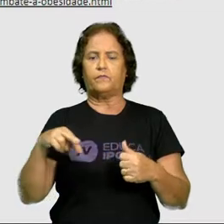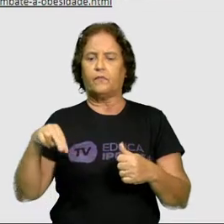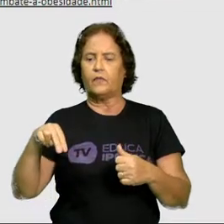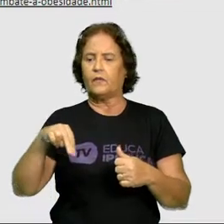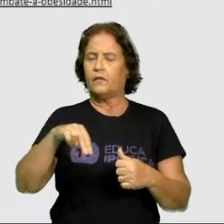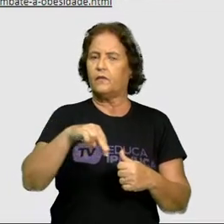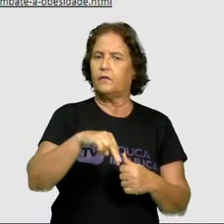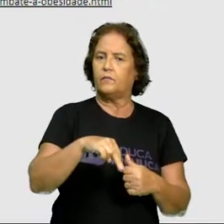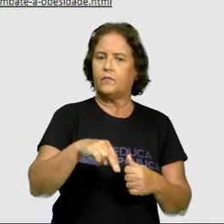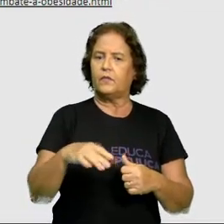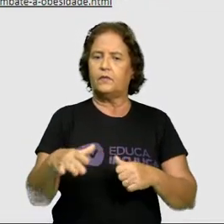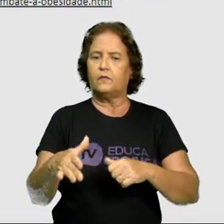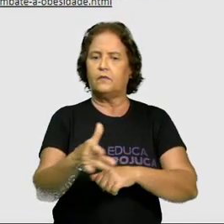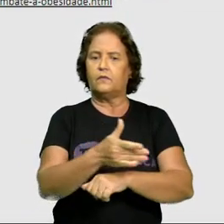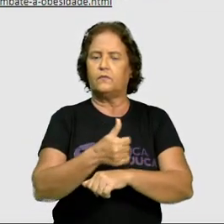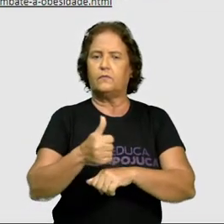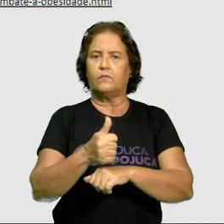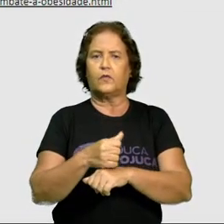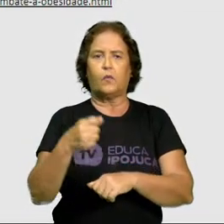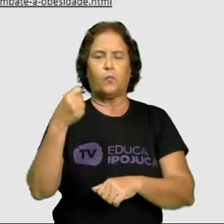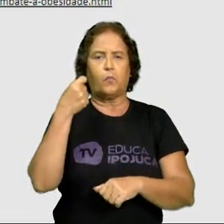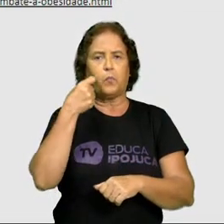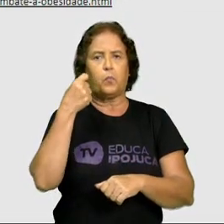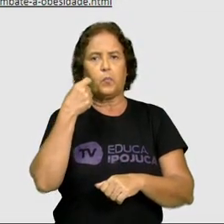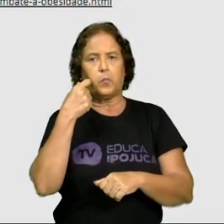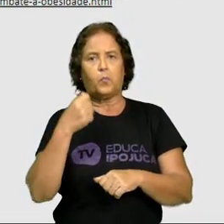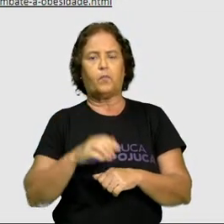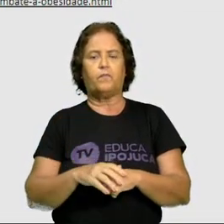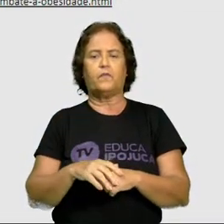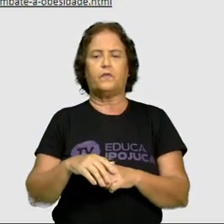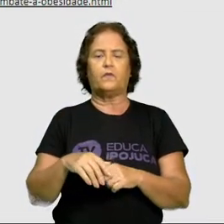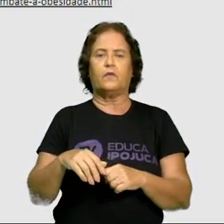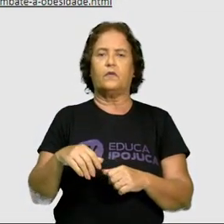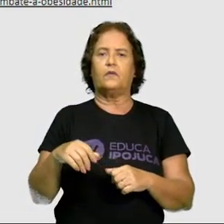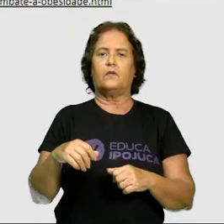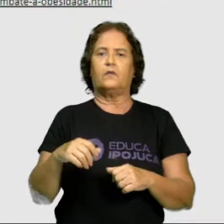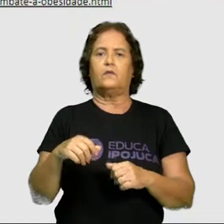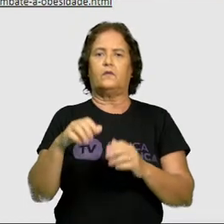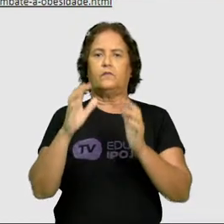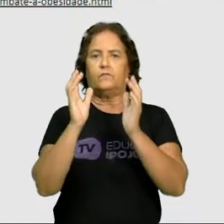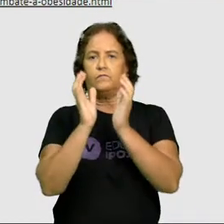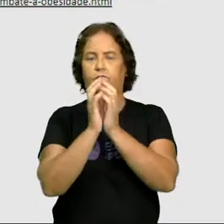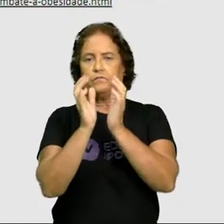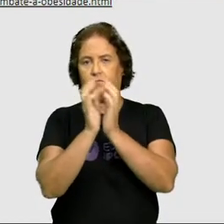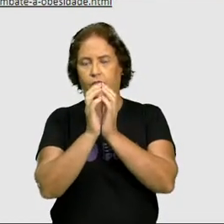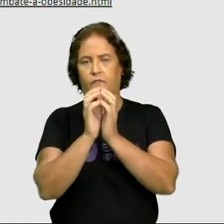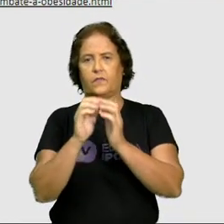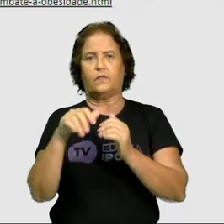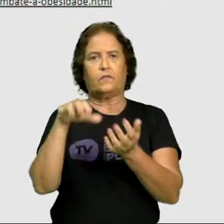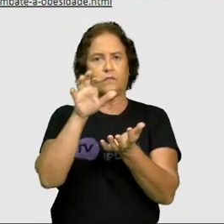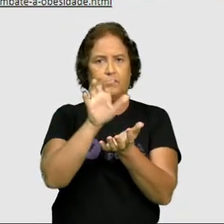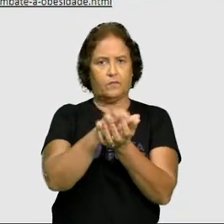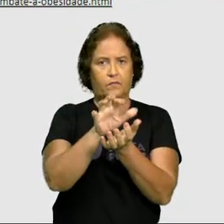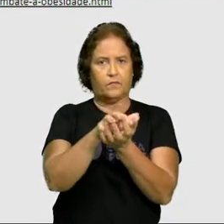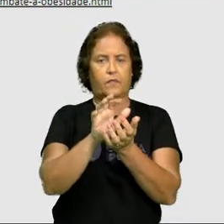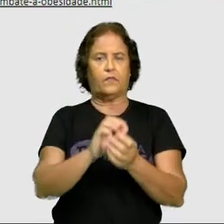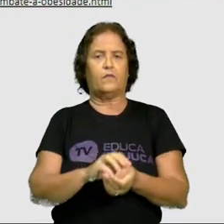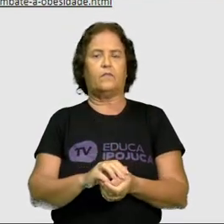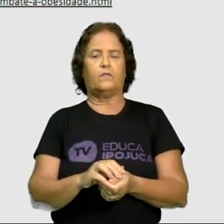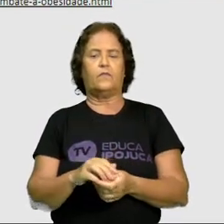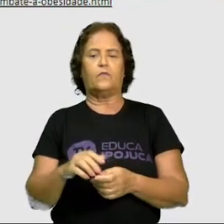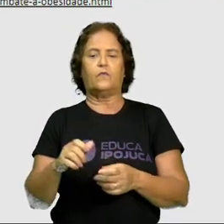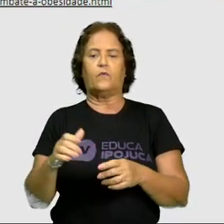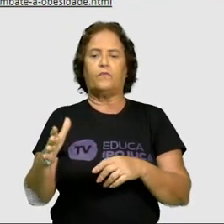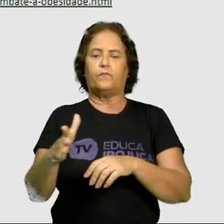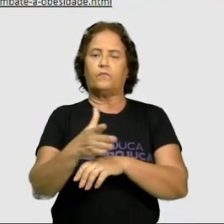da Jaqueira, em Recife, Pernambuco, que é um parque bastante utilizado para a caminhada, para levar as criançadas, porque tem